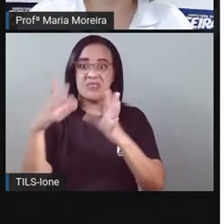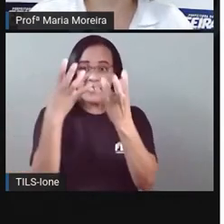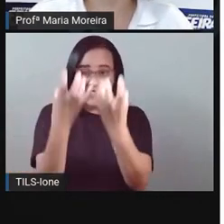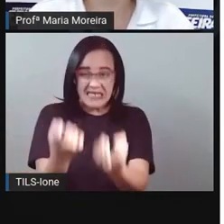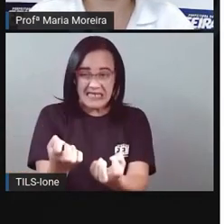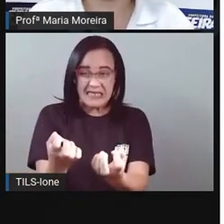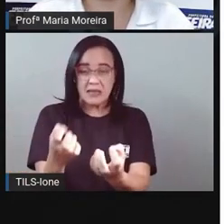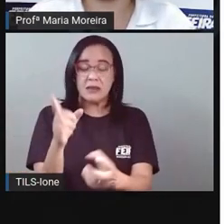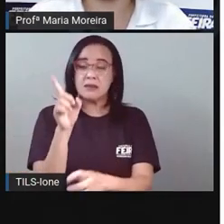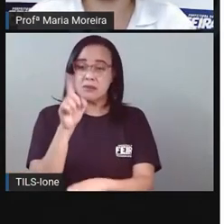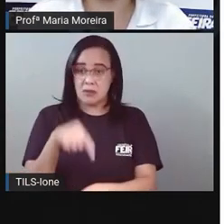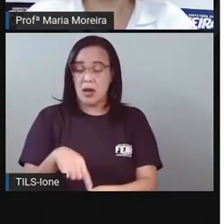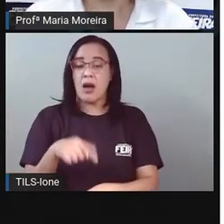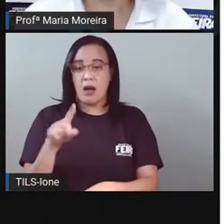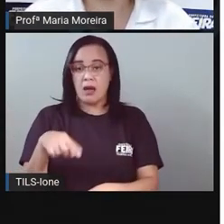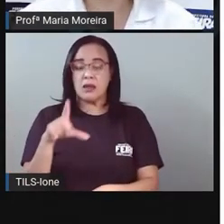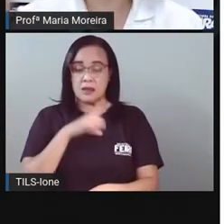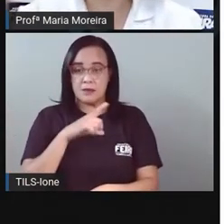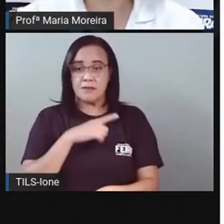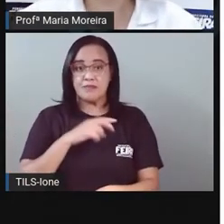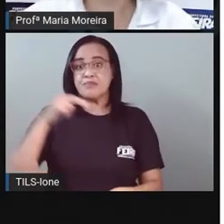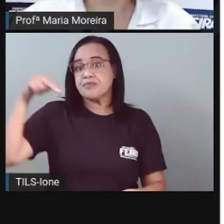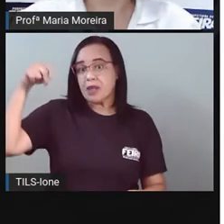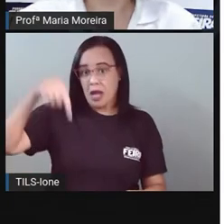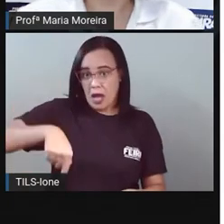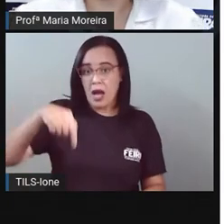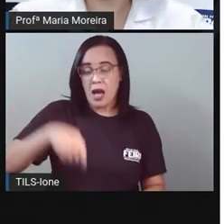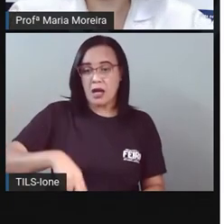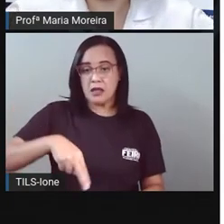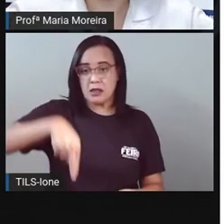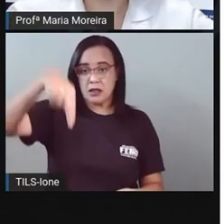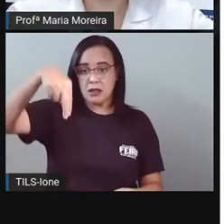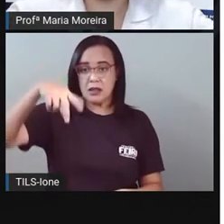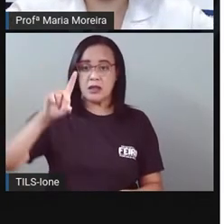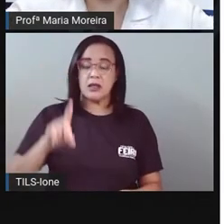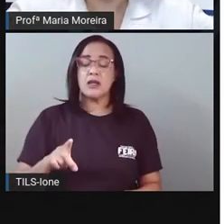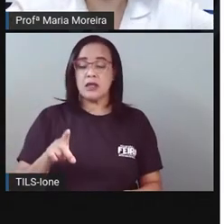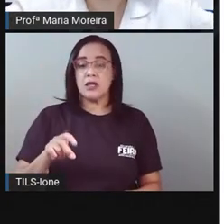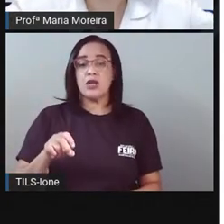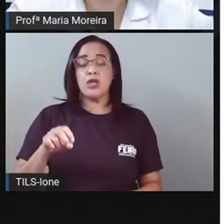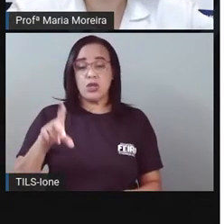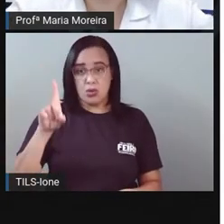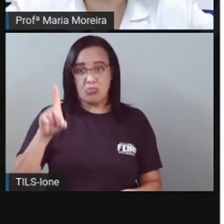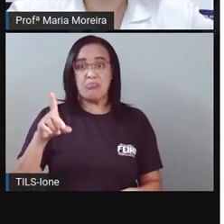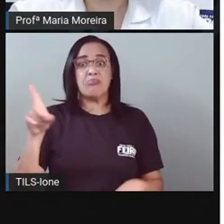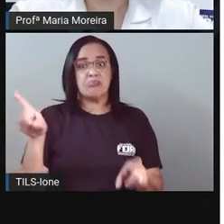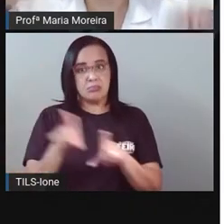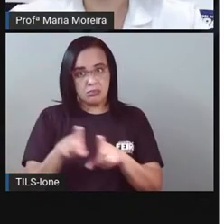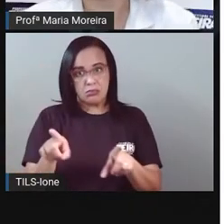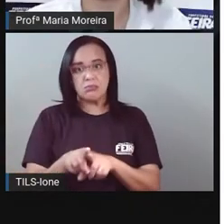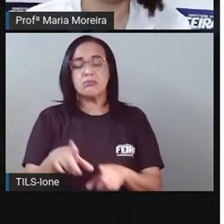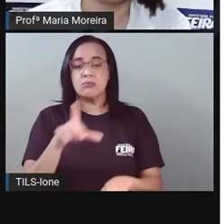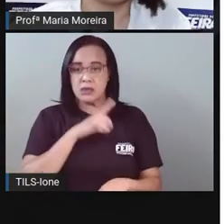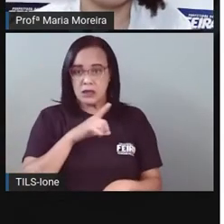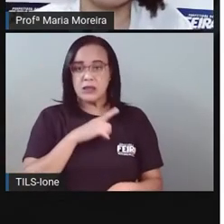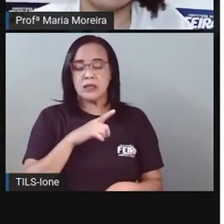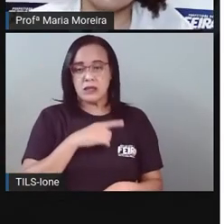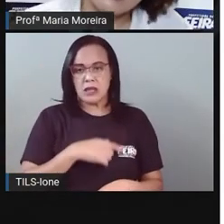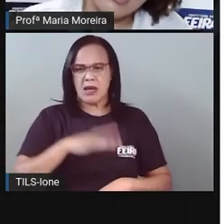período Né? Ou em um período Em uma região Que é cercada Por montanhas E que não permite aí Que as nuvens Passem com tanta